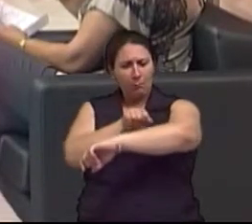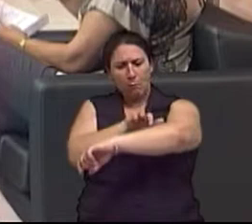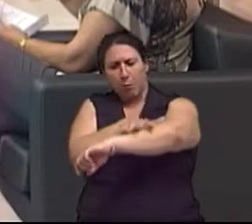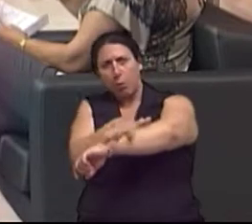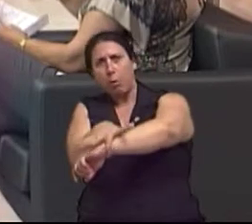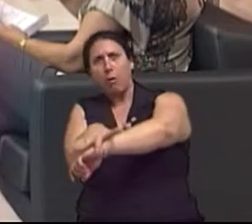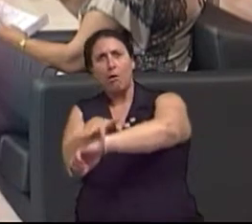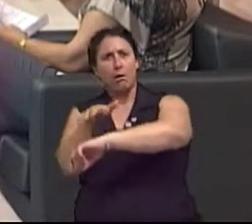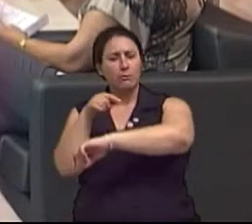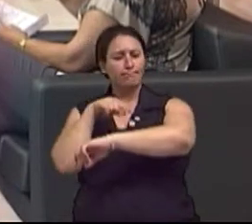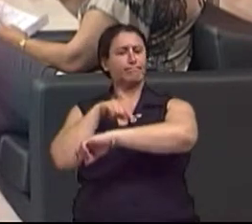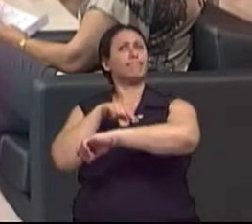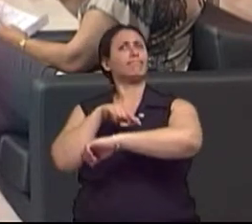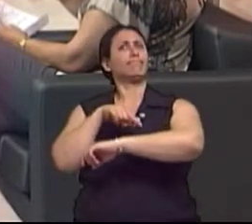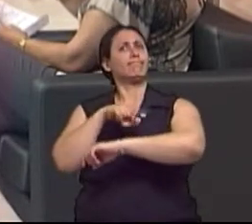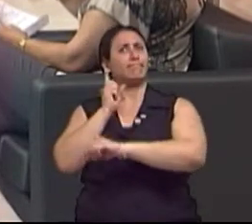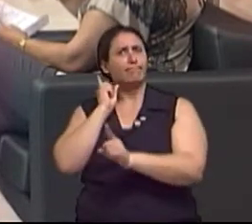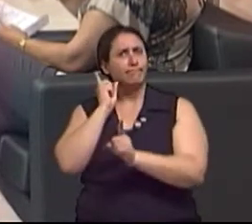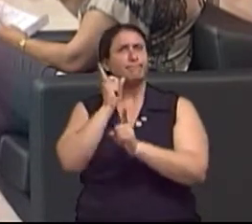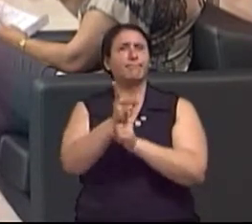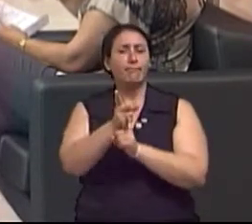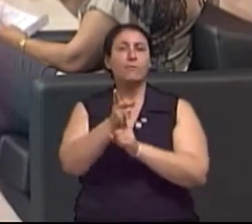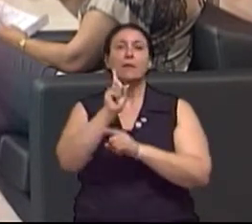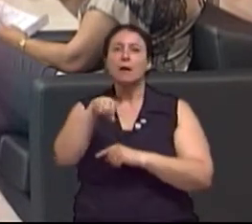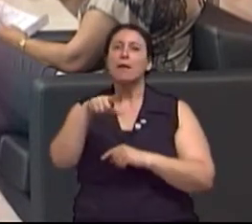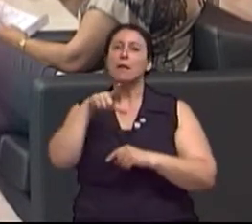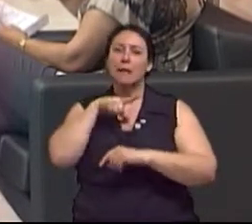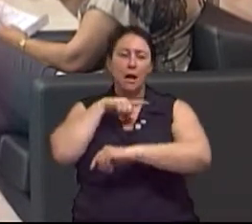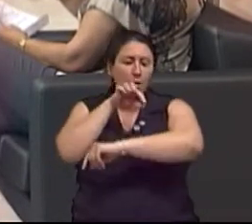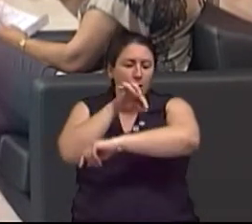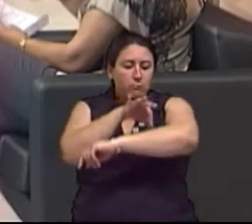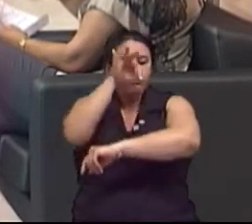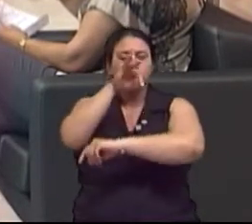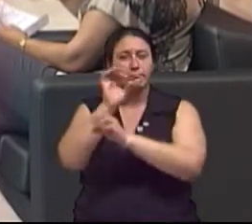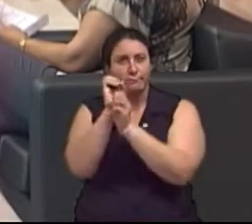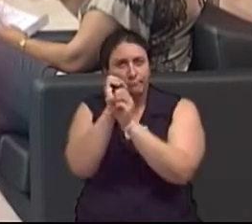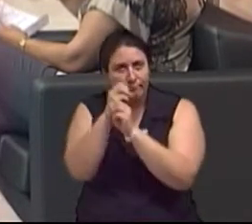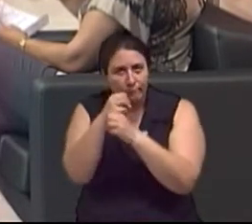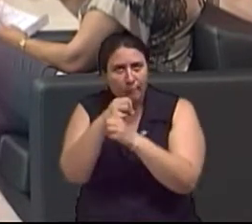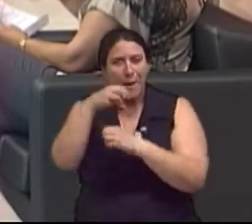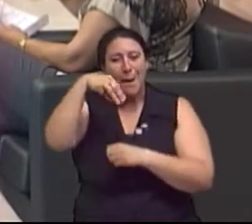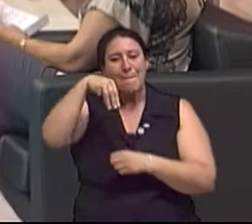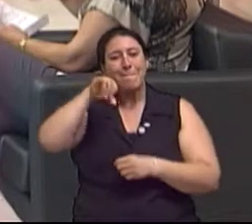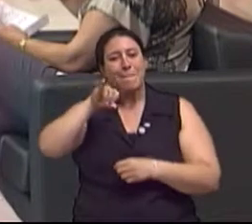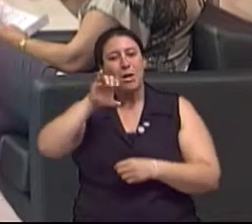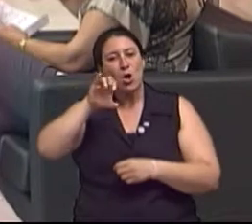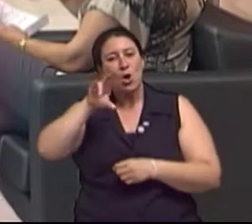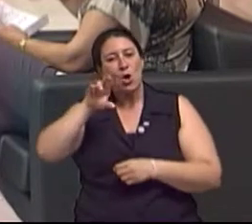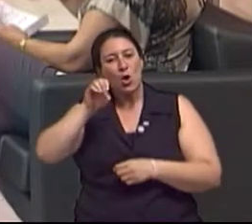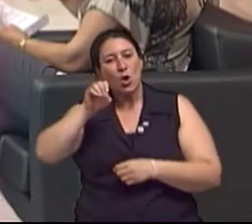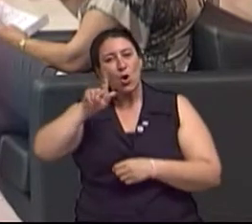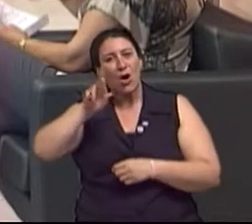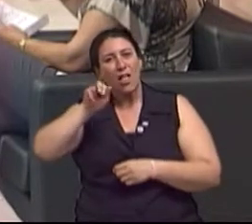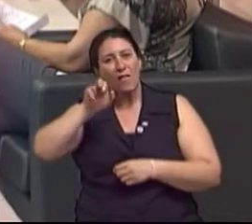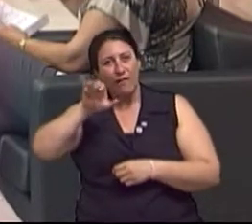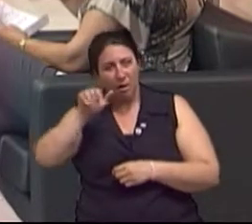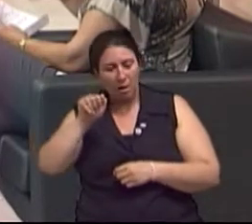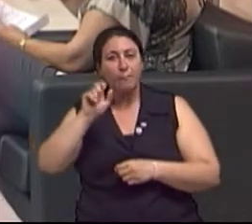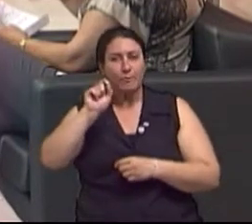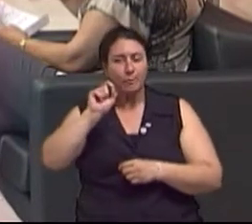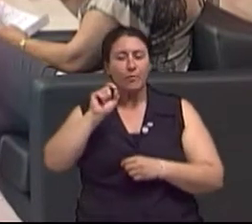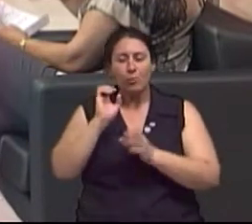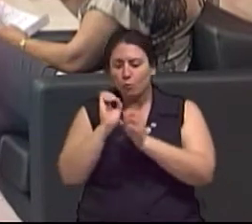uma cirurgia especial que é a cirurgia micrográfica de Mouss em que o paciente é operado enquanto é feito